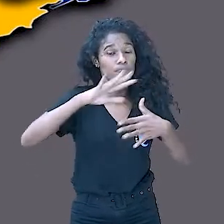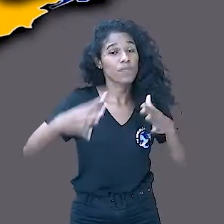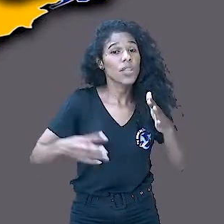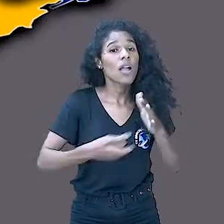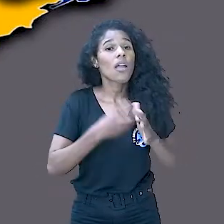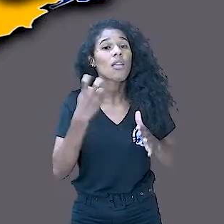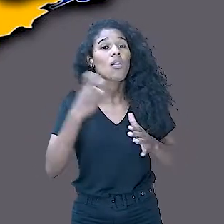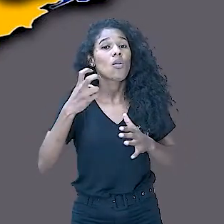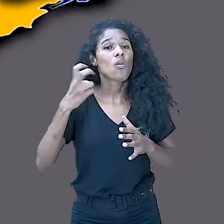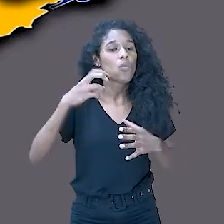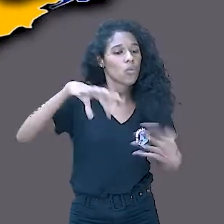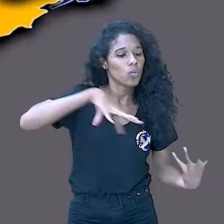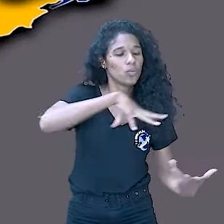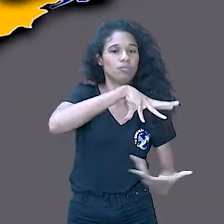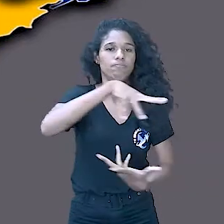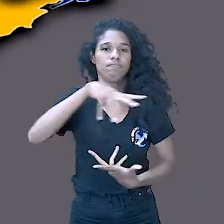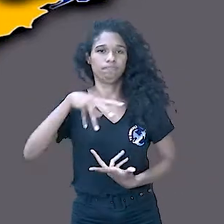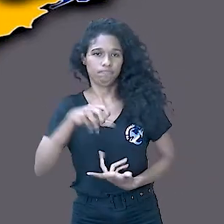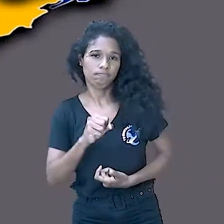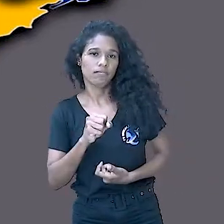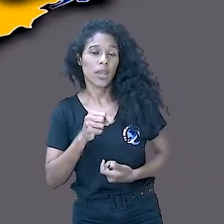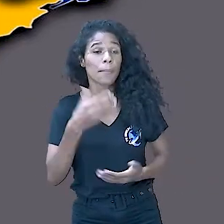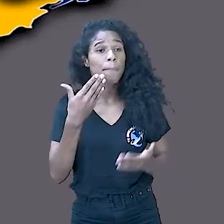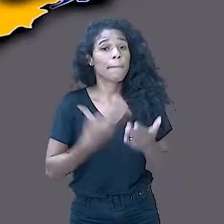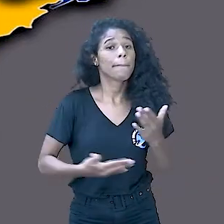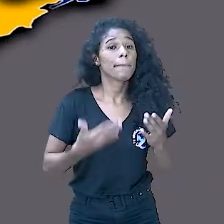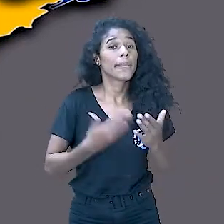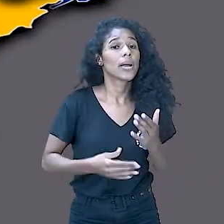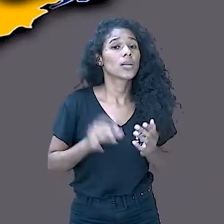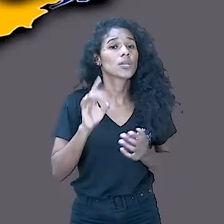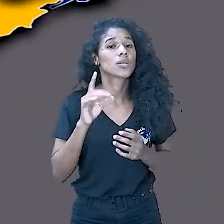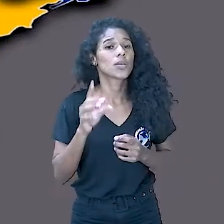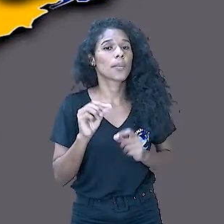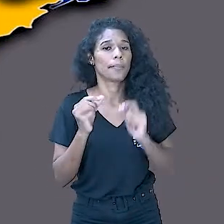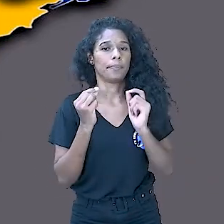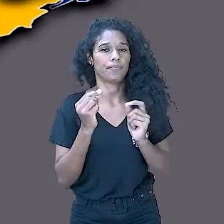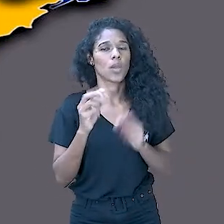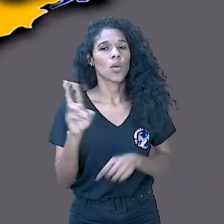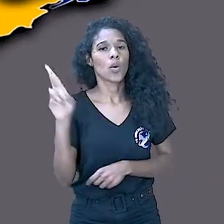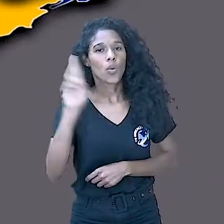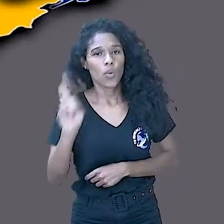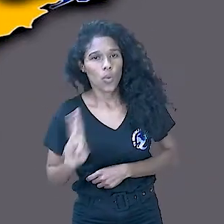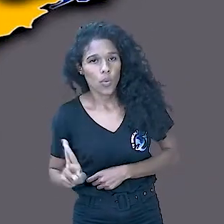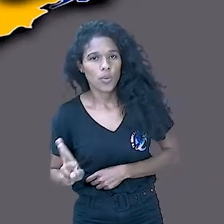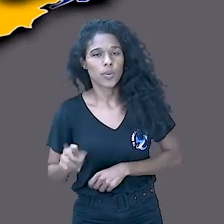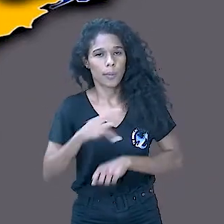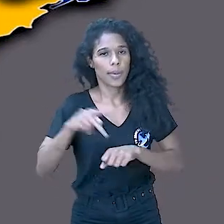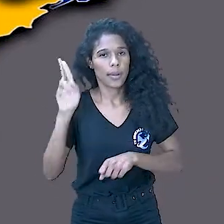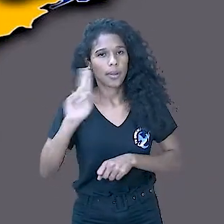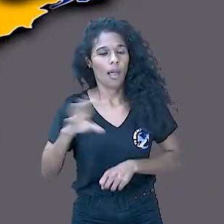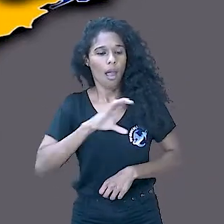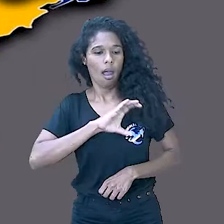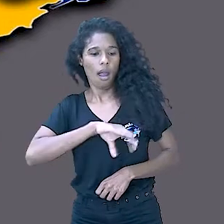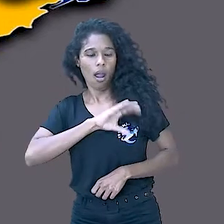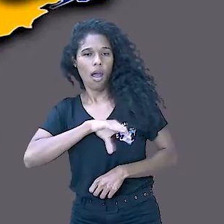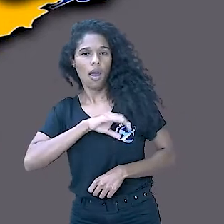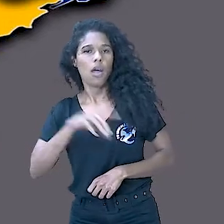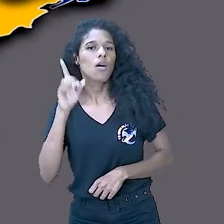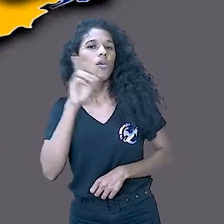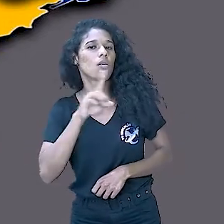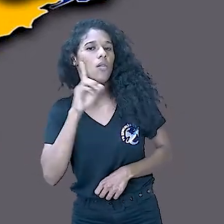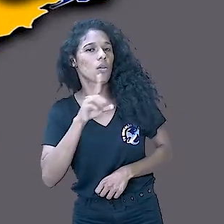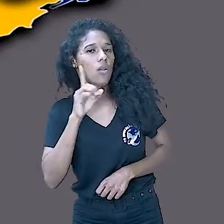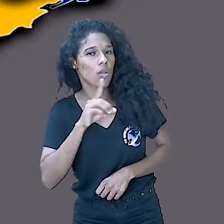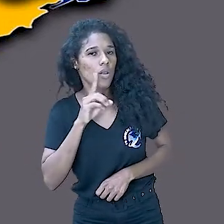quinto maior do mundo, perdendo apenas para Rússia, Canadá, Estados